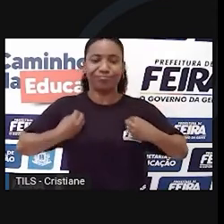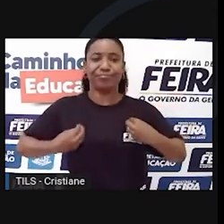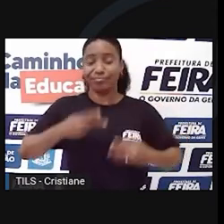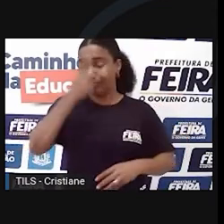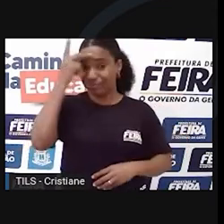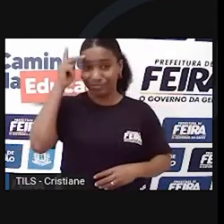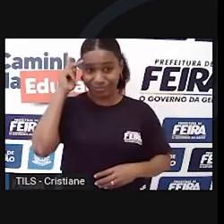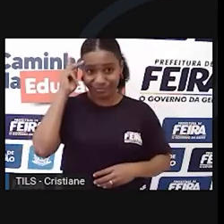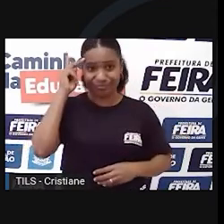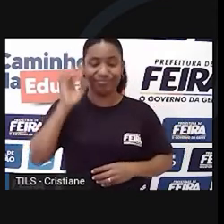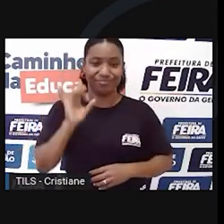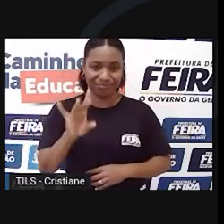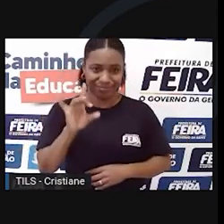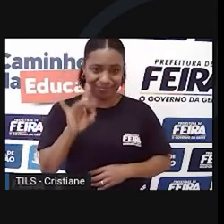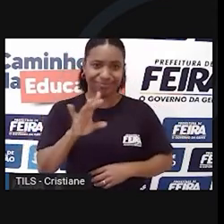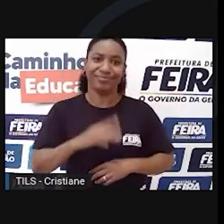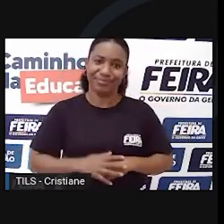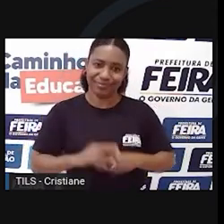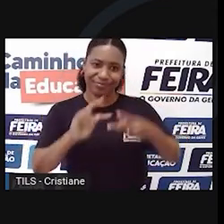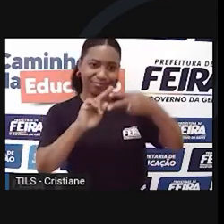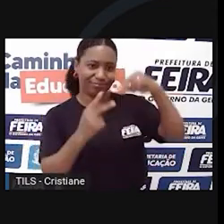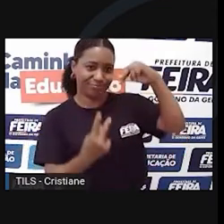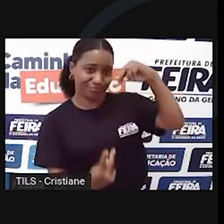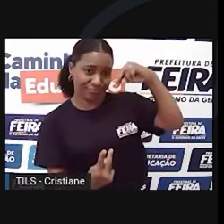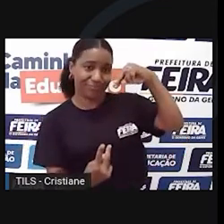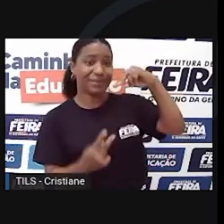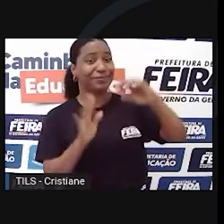pouco de DNA e muitas perguntas sem resposta.